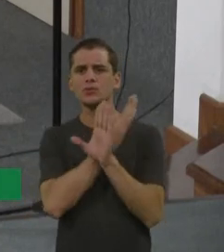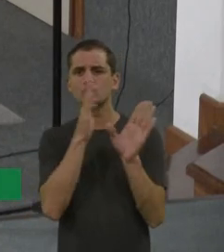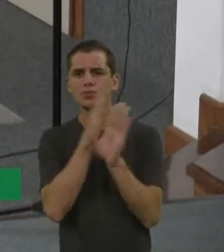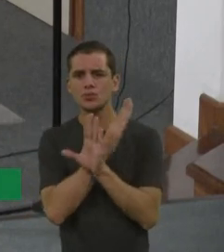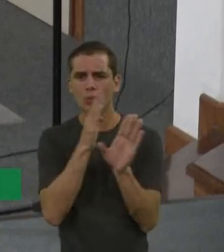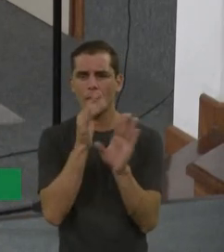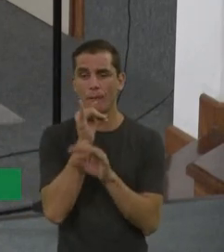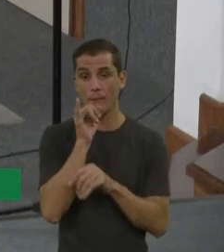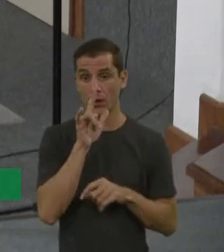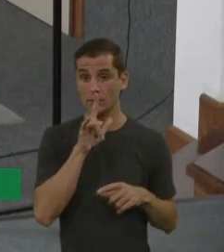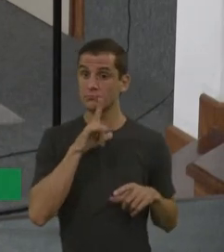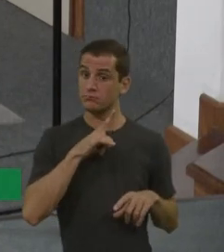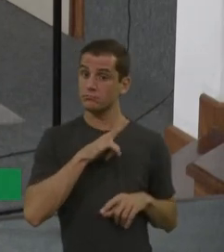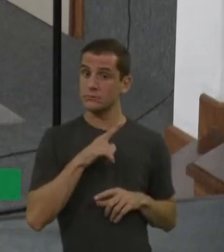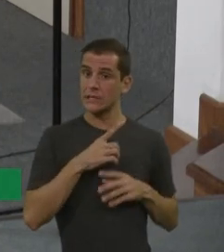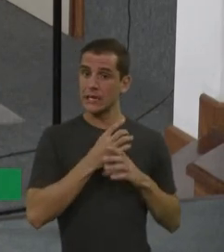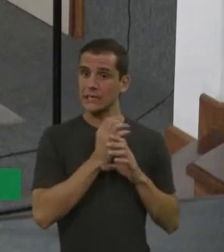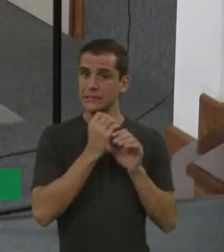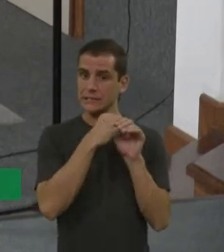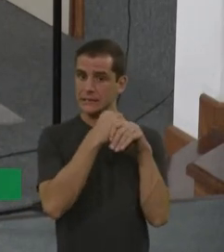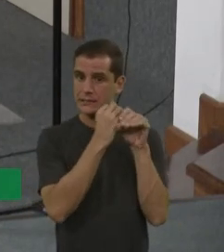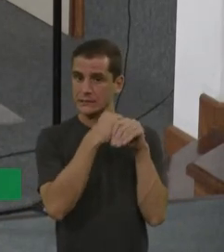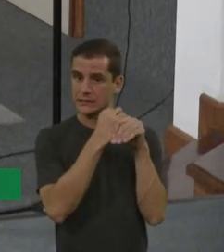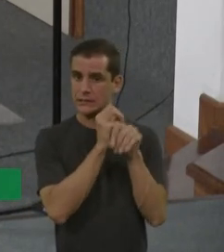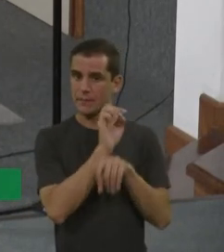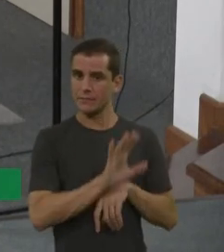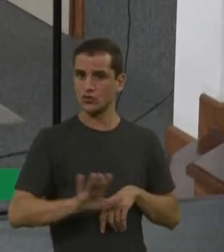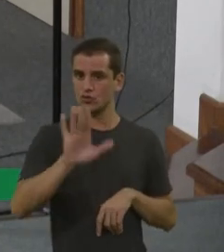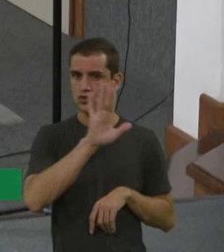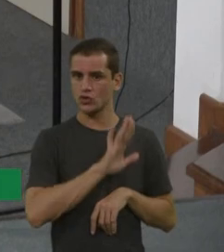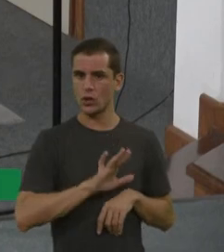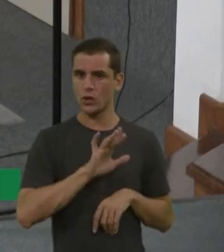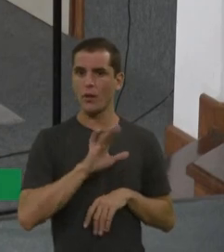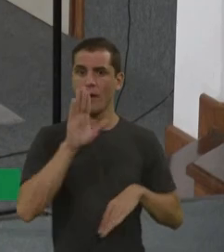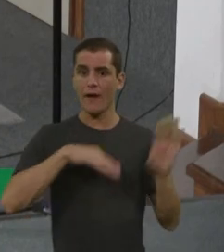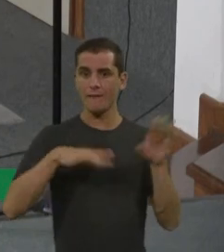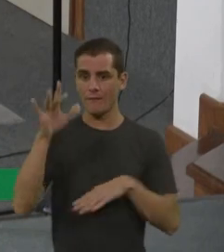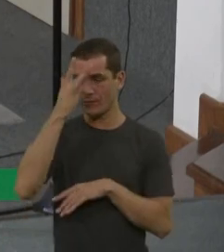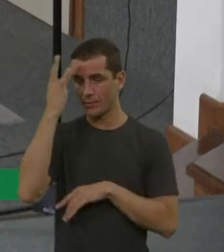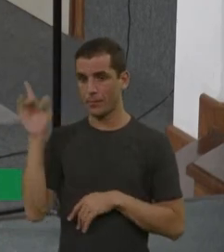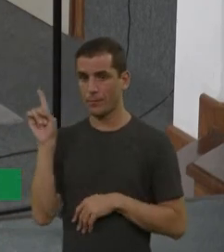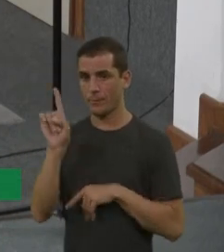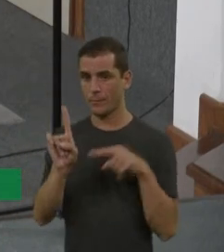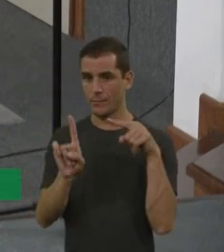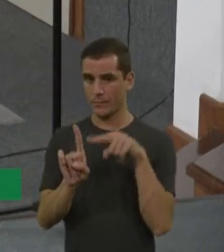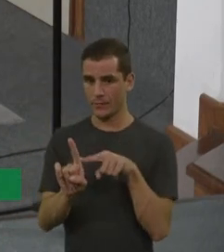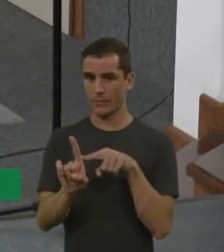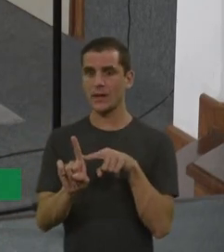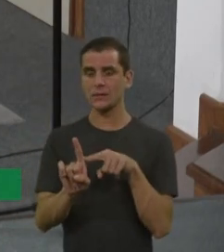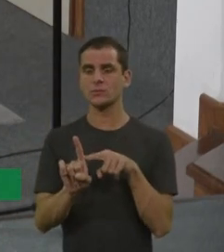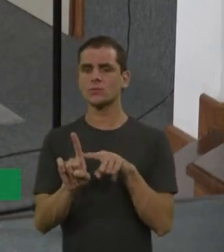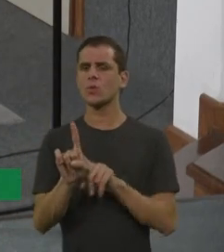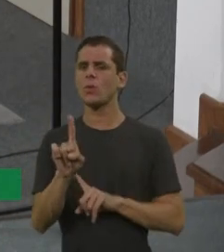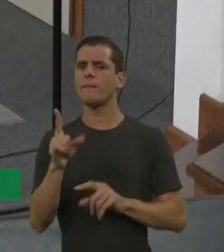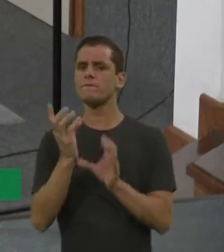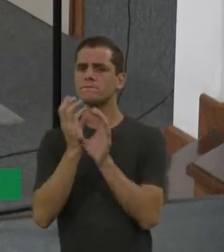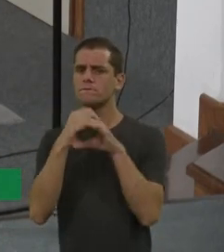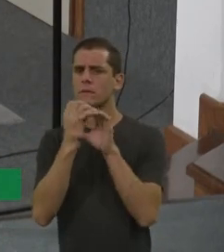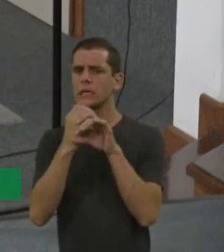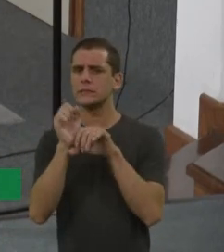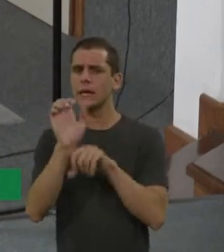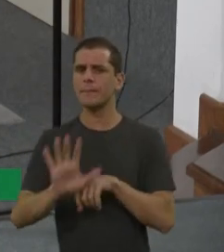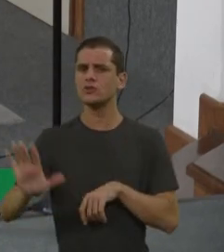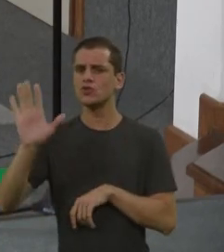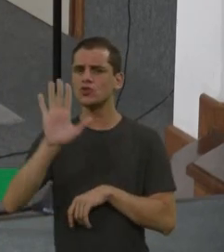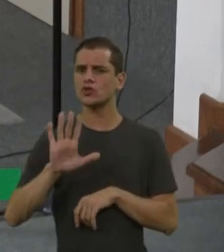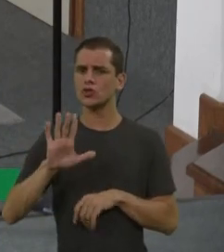exames gerais que nos ajudam. Às vezes, o paciente vem por um outro motivo e faz um raio-x, e o raio-x aparece alterado com uma desostose. Opa, será que é uma MPS,